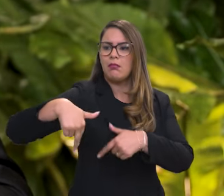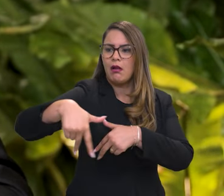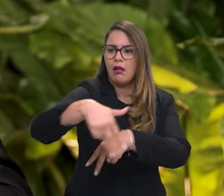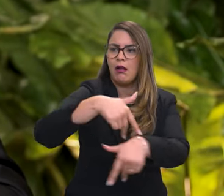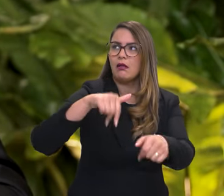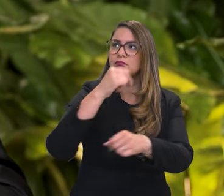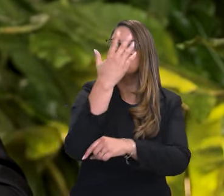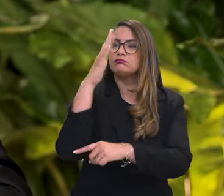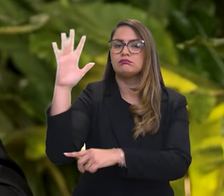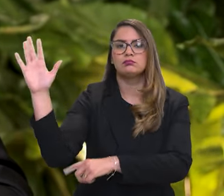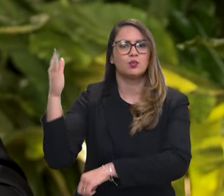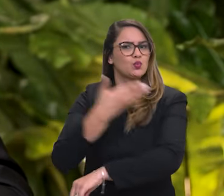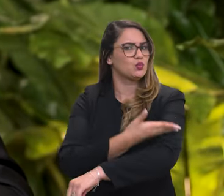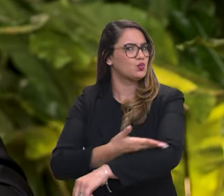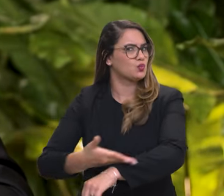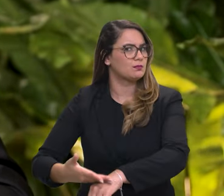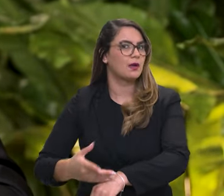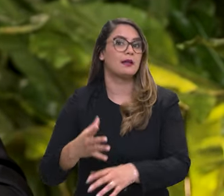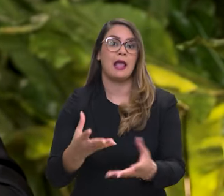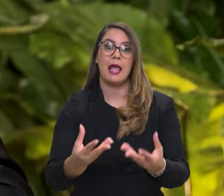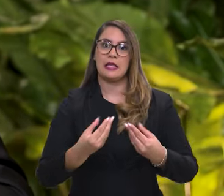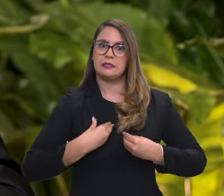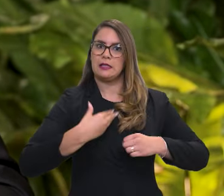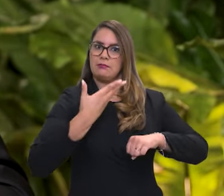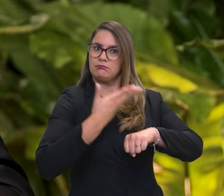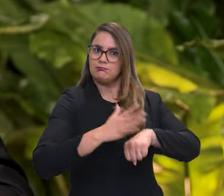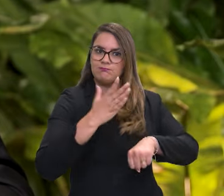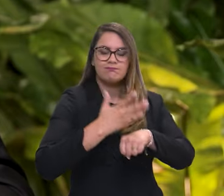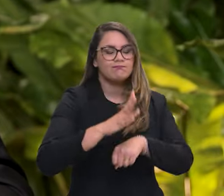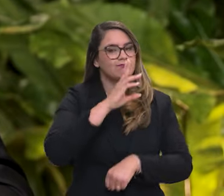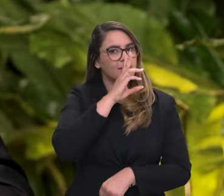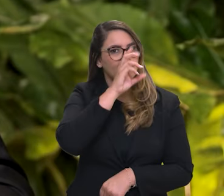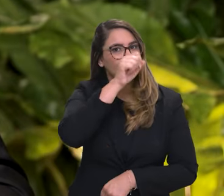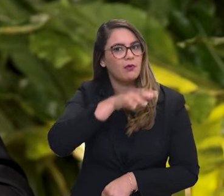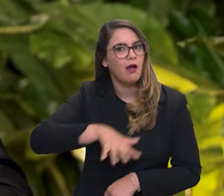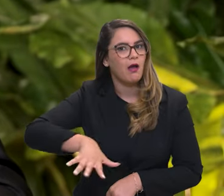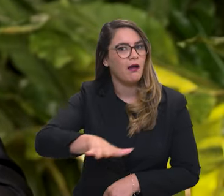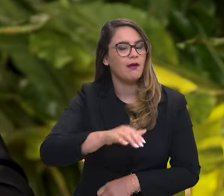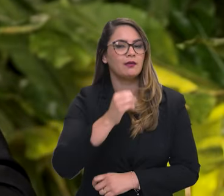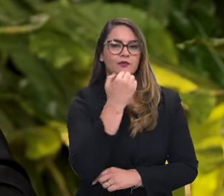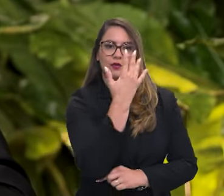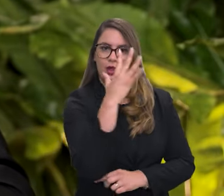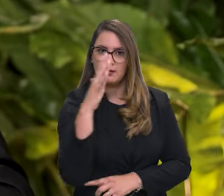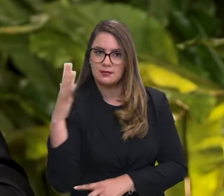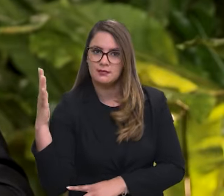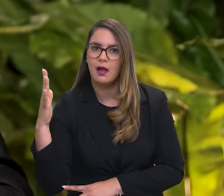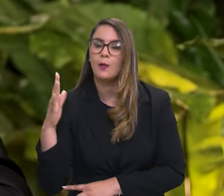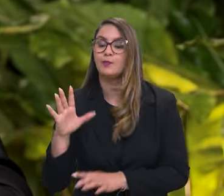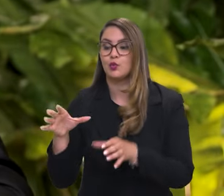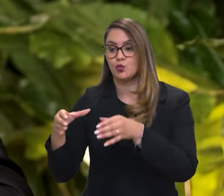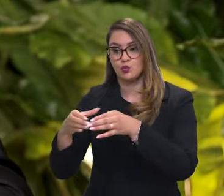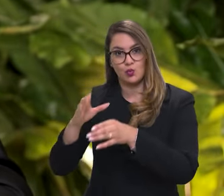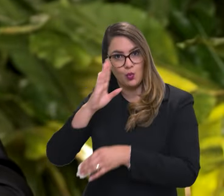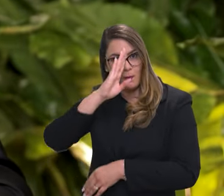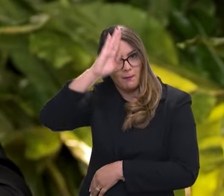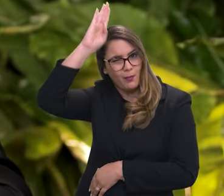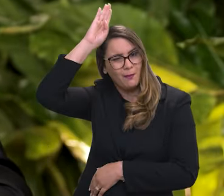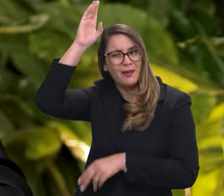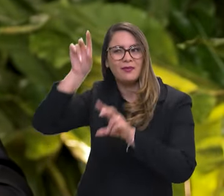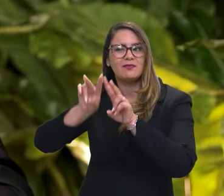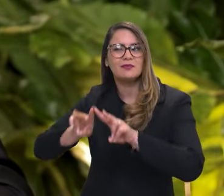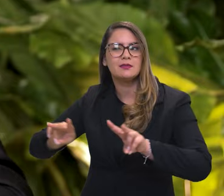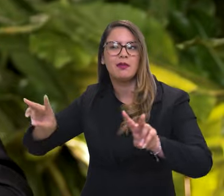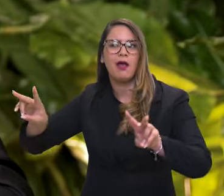recebem um treinamento muito forte na área florestal. O corpo de bombeiros normalmente tem uma visão mais multidisciplinar,